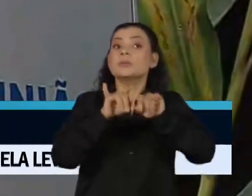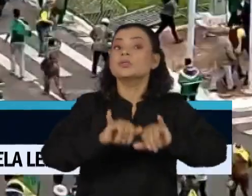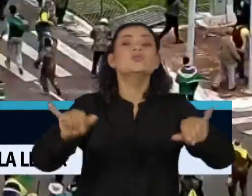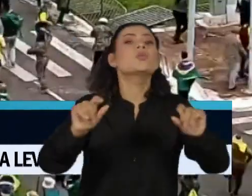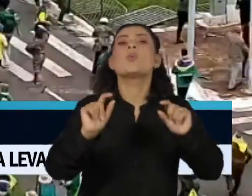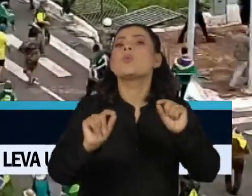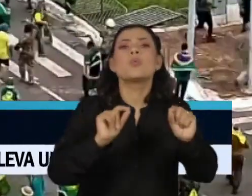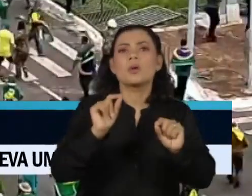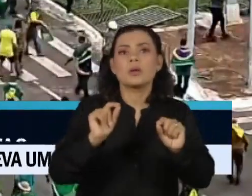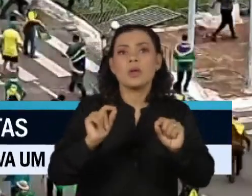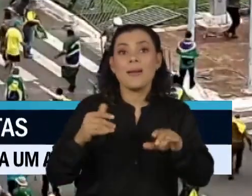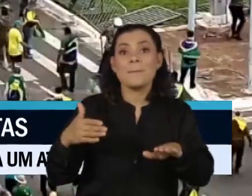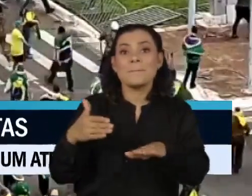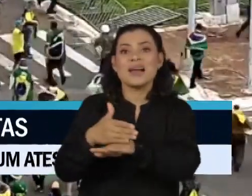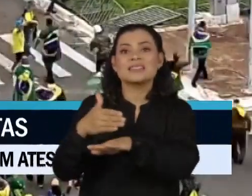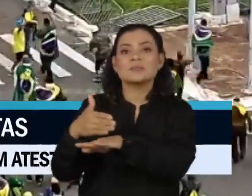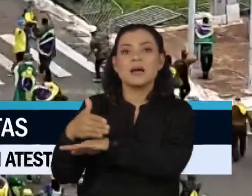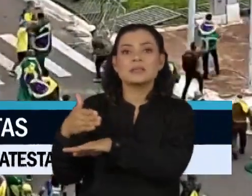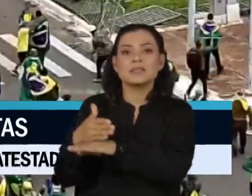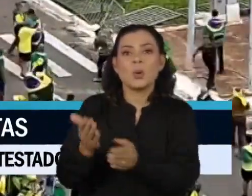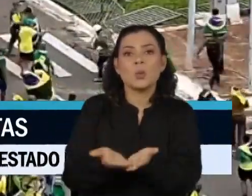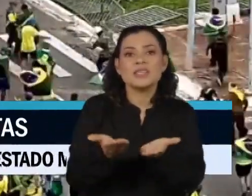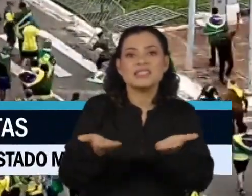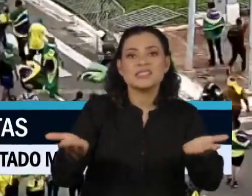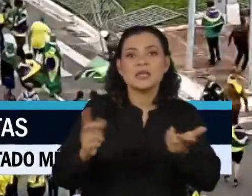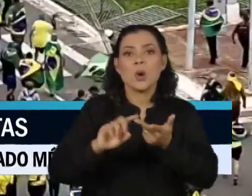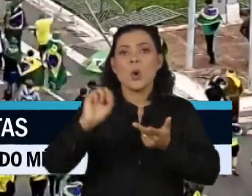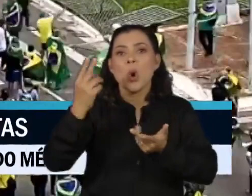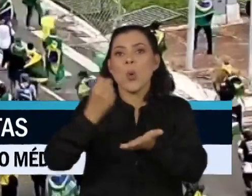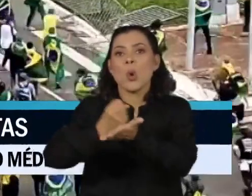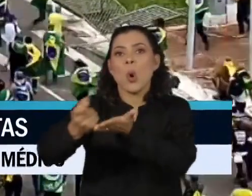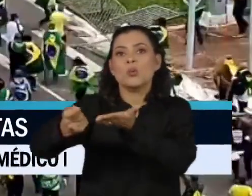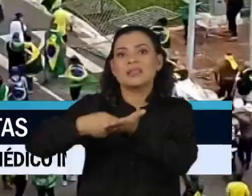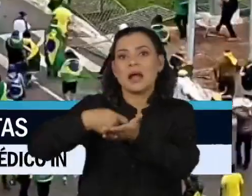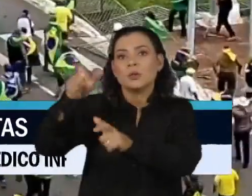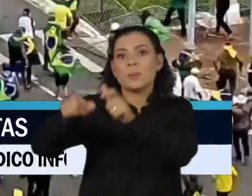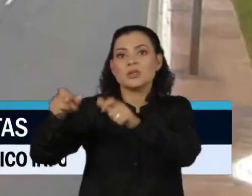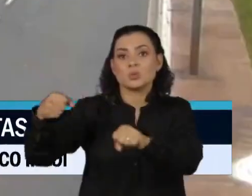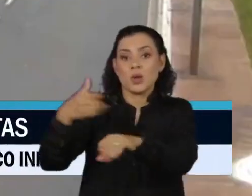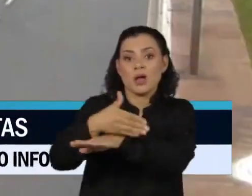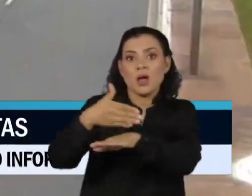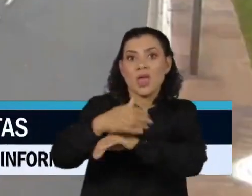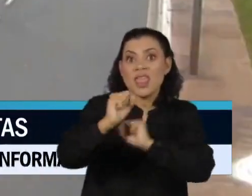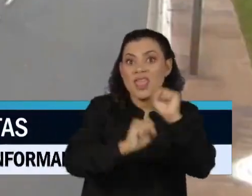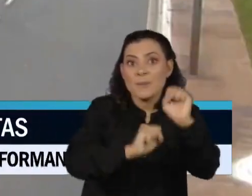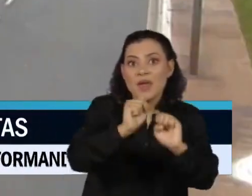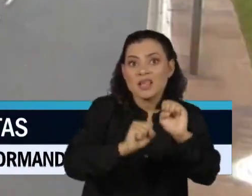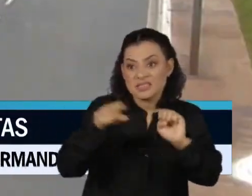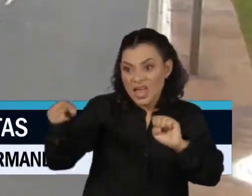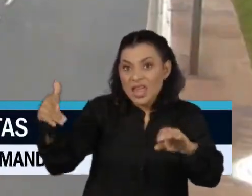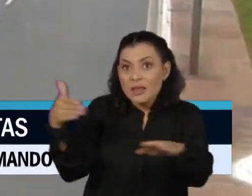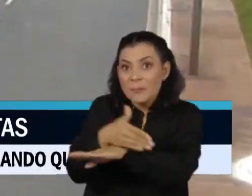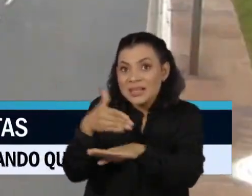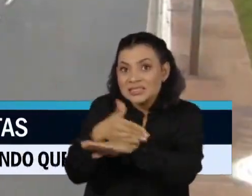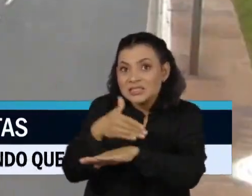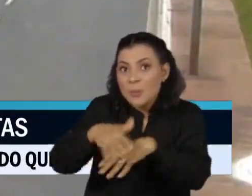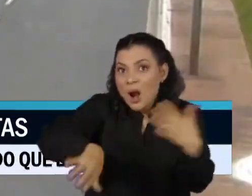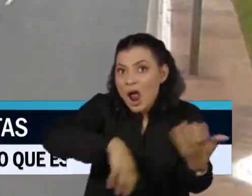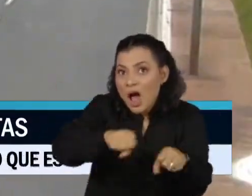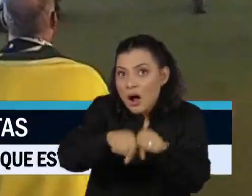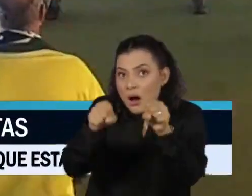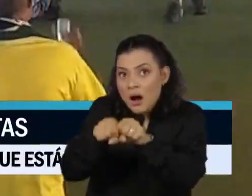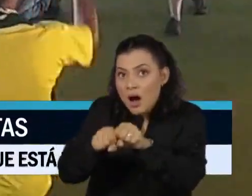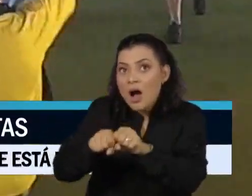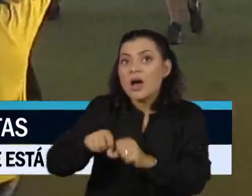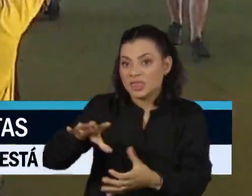participação em licitações ou contratação de pessoas e empresas que praticaram atos antidemocráticos.